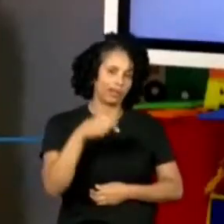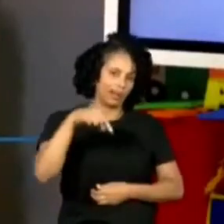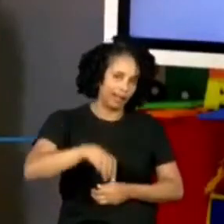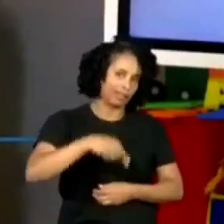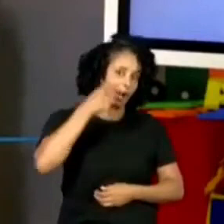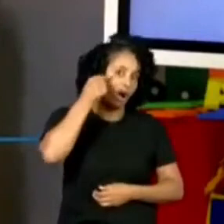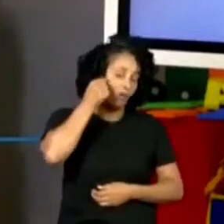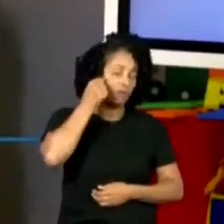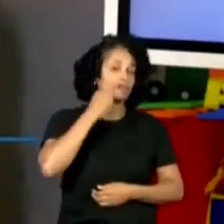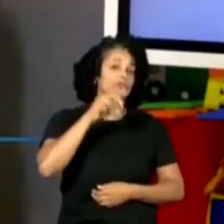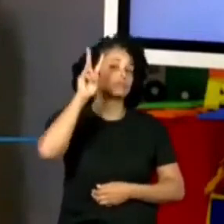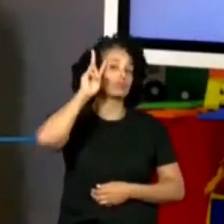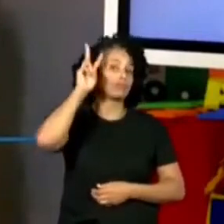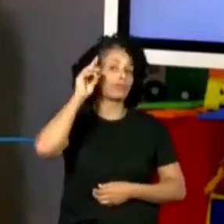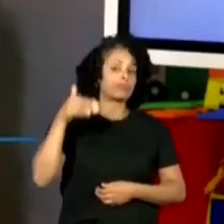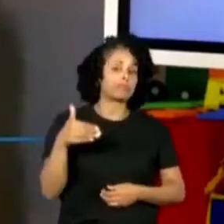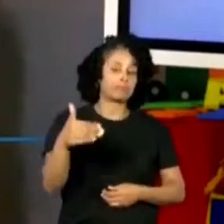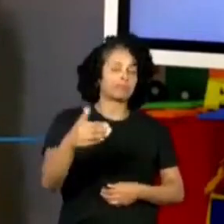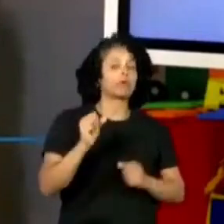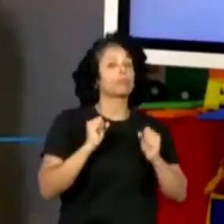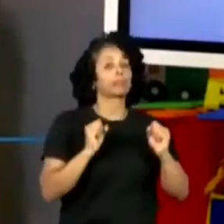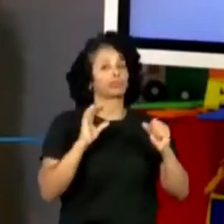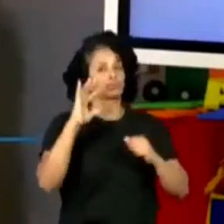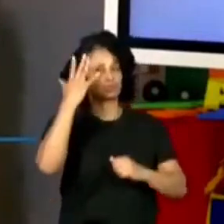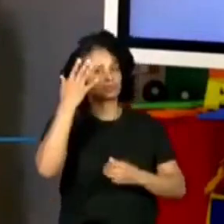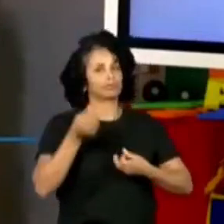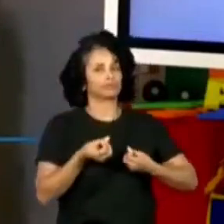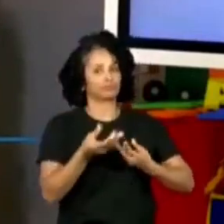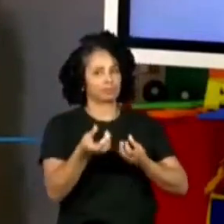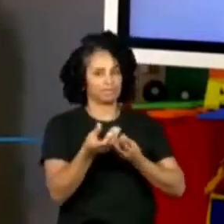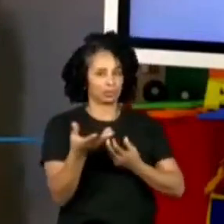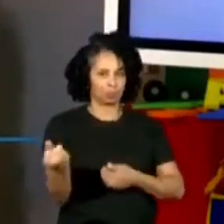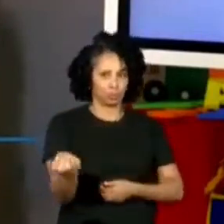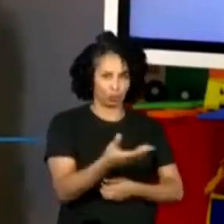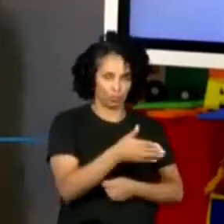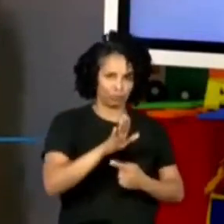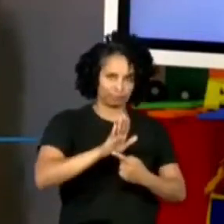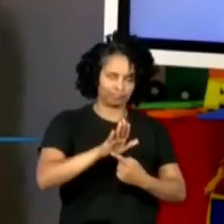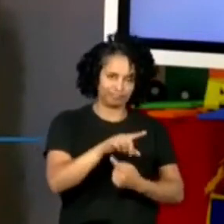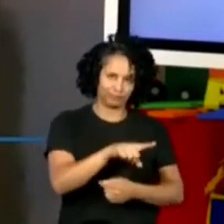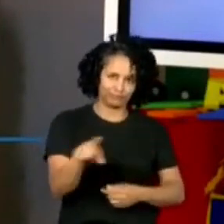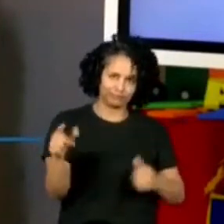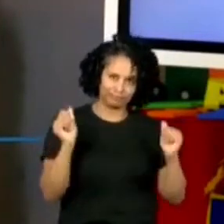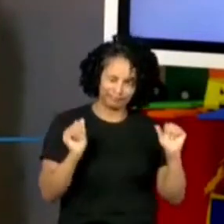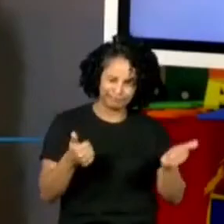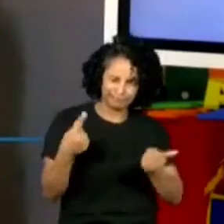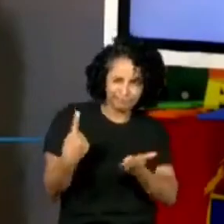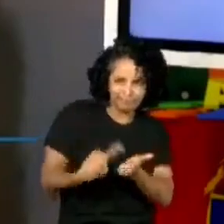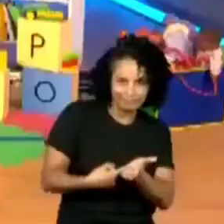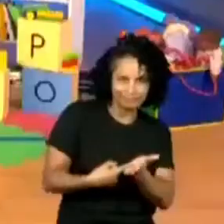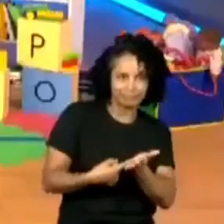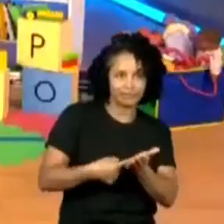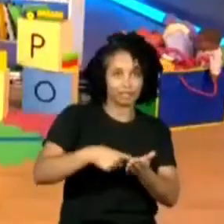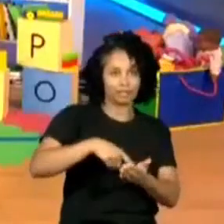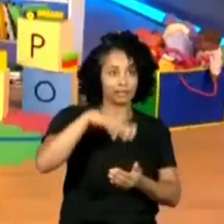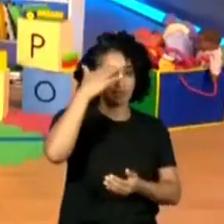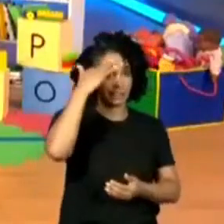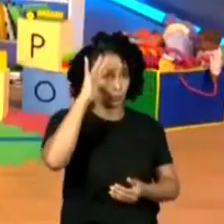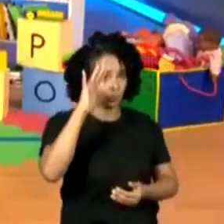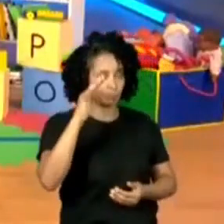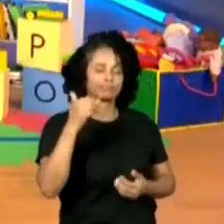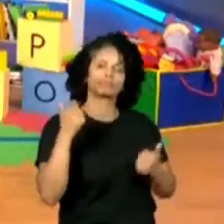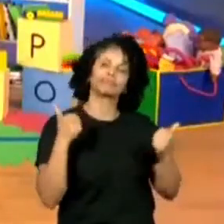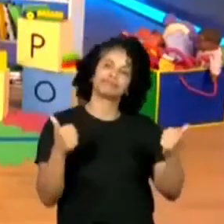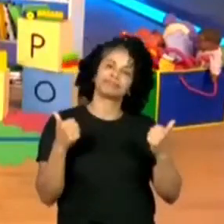a partir de segunda, a gente pode trazer informações aí fresquinhas, quentinhas para vocês. Fechou? Deu para entender, professor? Deu,